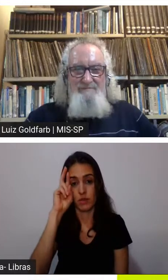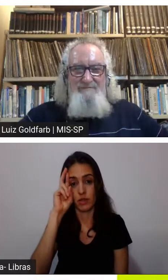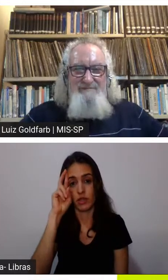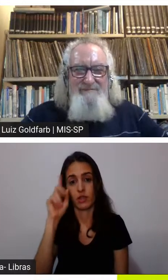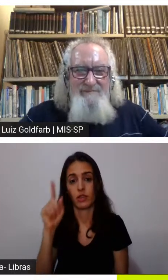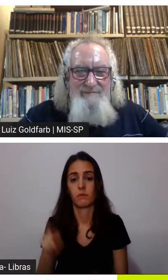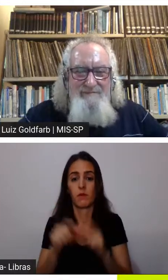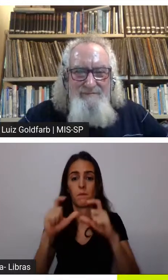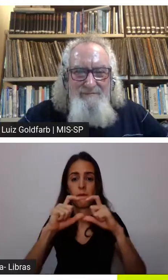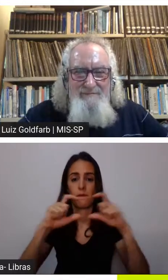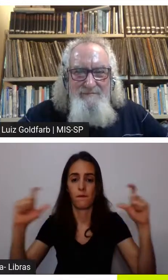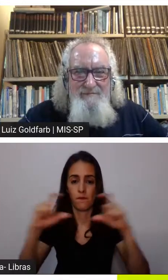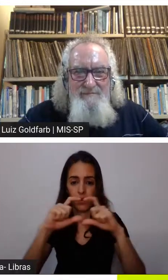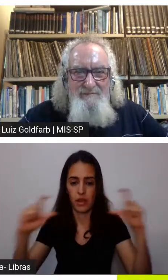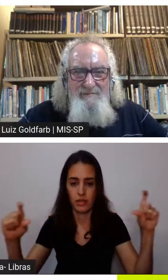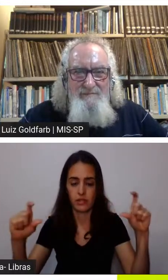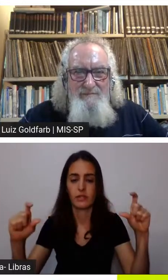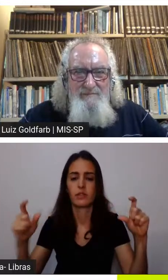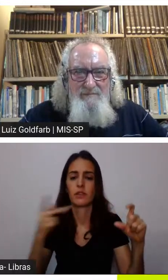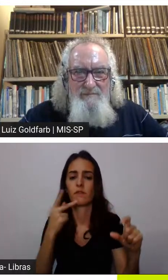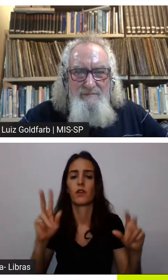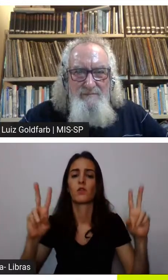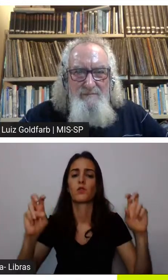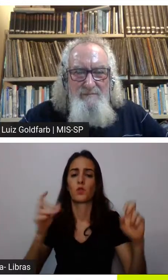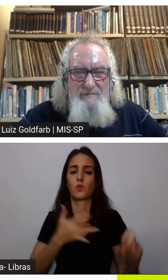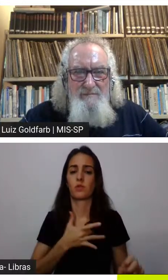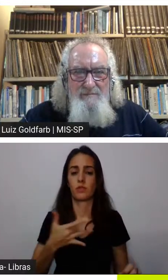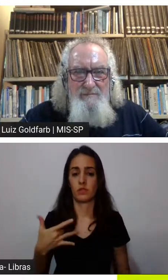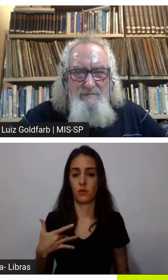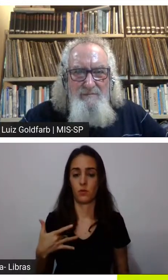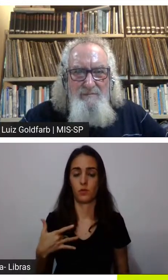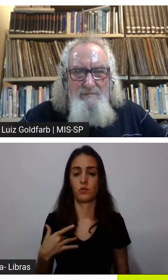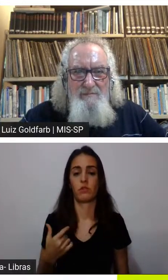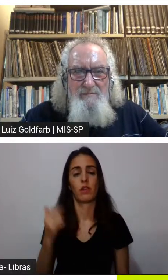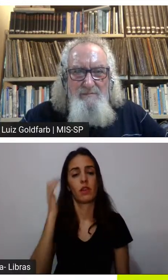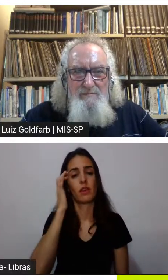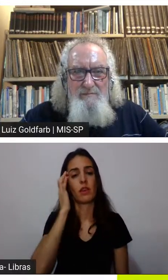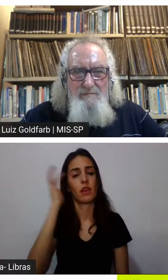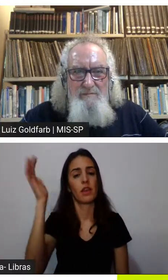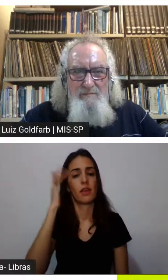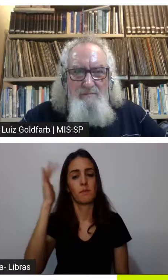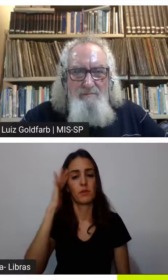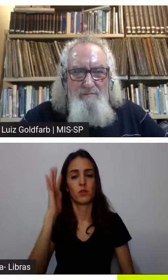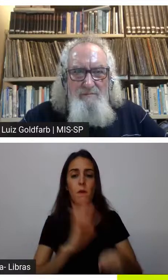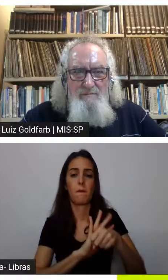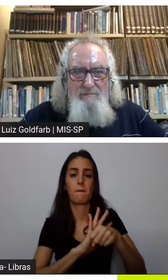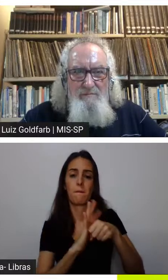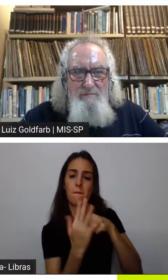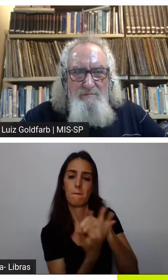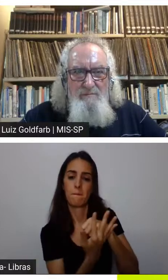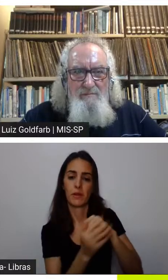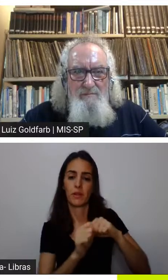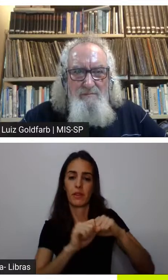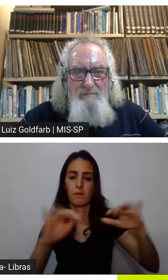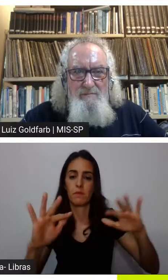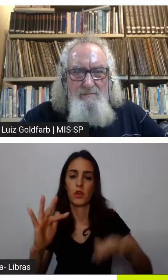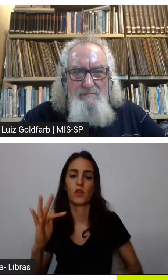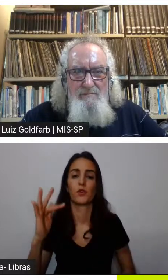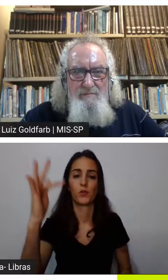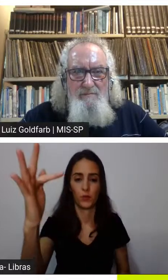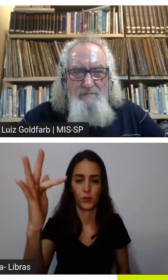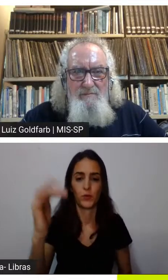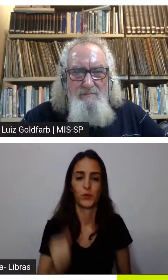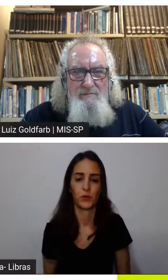disse que por exemplo no caso da saúde quando ele está ele imagina uma pandemia num futuro bem moderno assim no sentido que